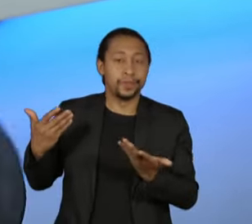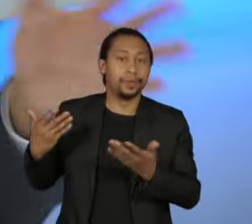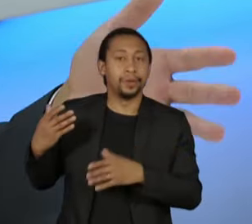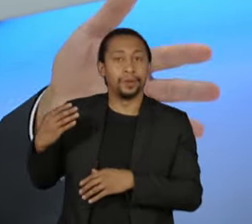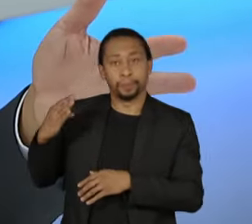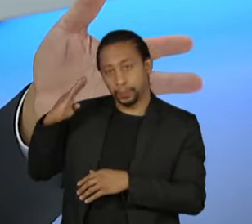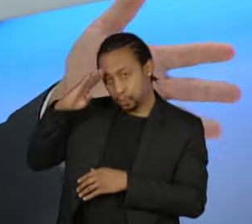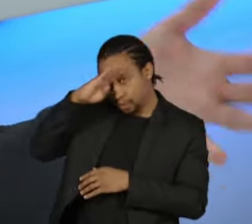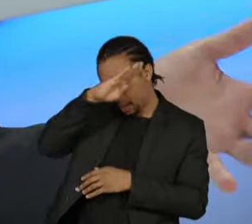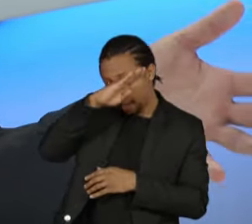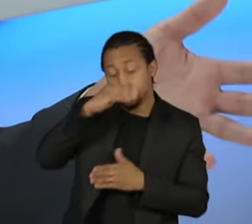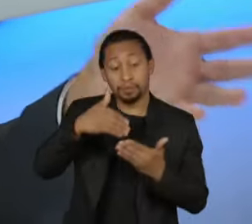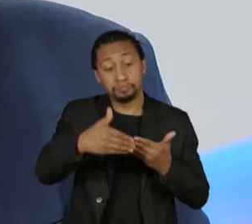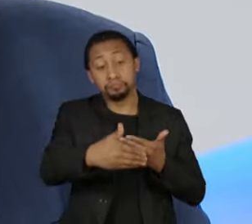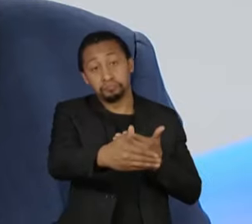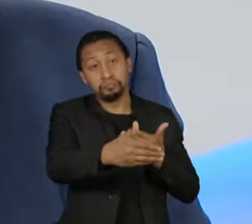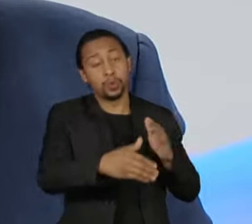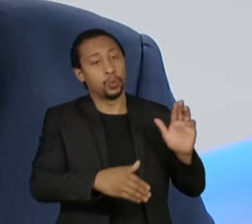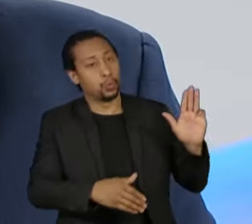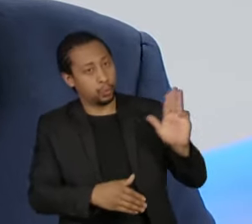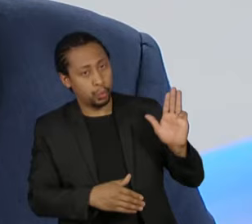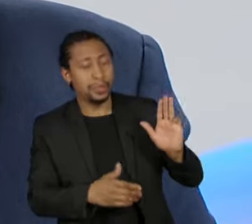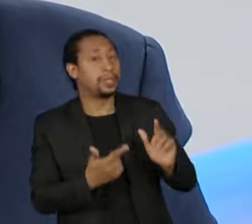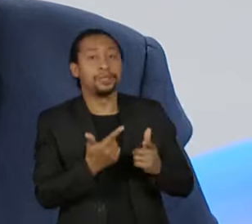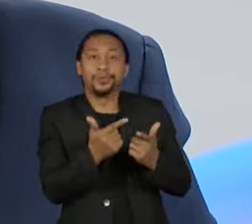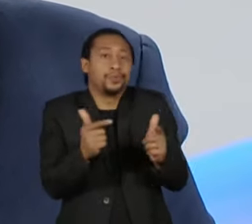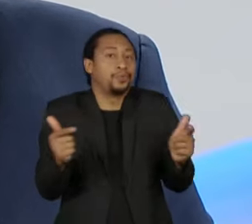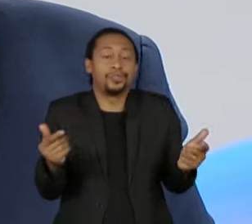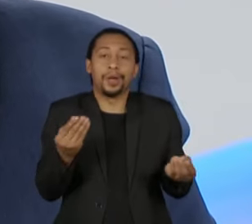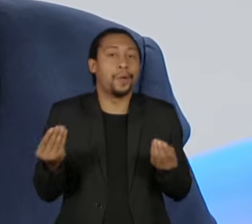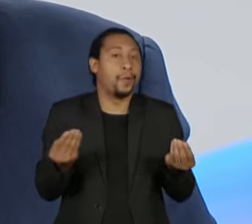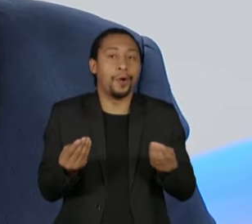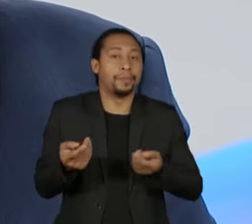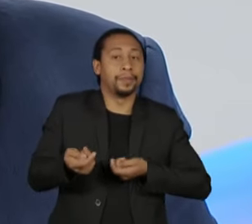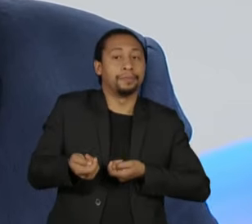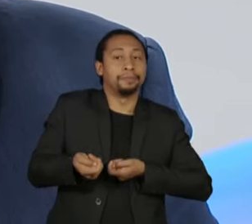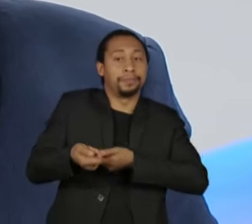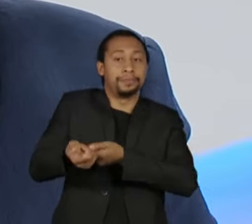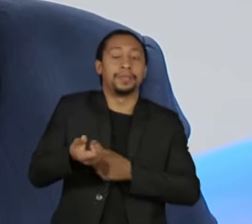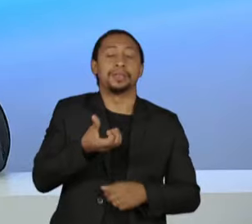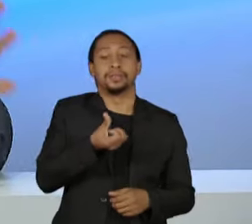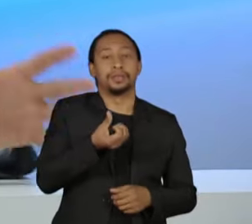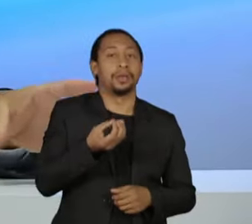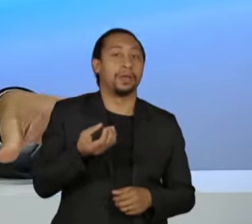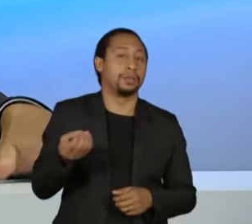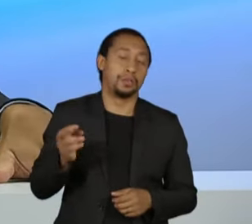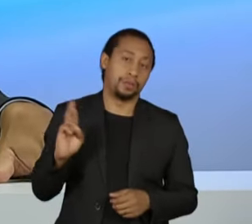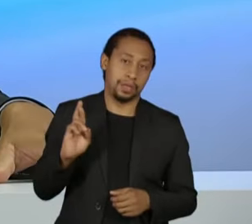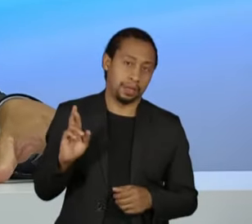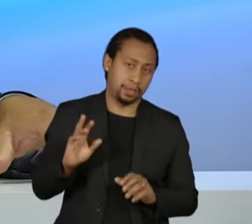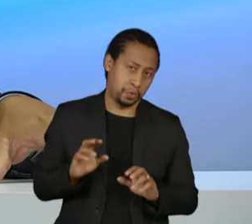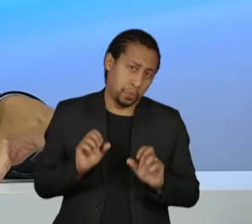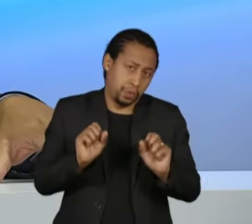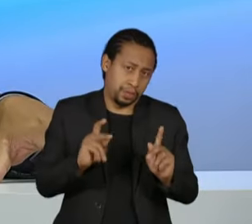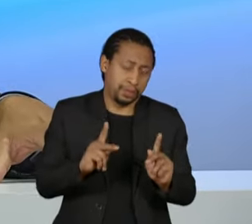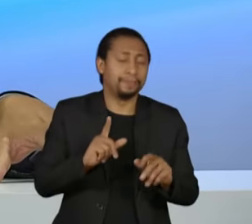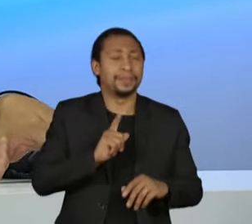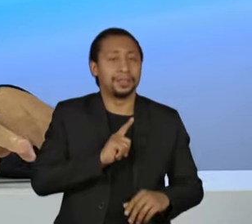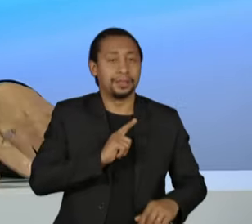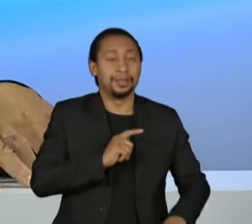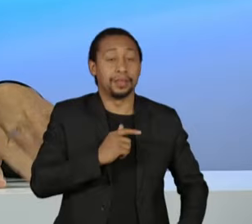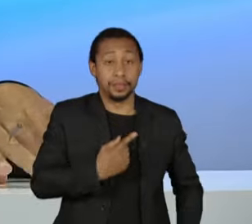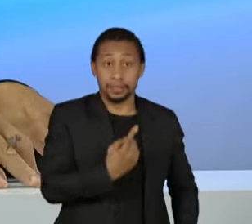eleito, sobre os 600 reais. Todo mundo quer os 600 reais, foi promessa de campanha de ambos e tal. A gente tem 100 bilhões, 105